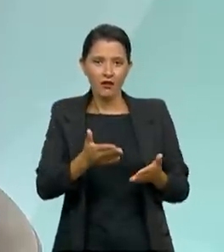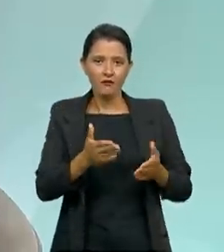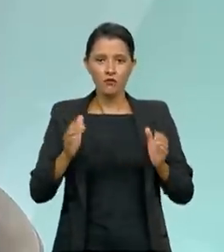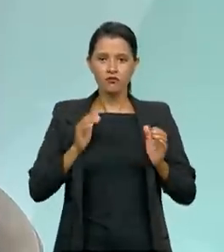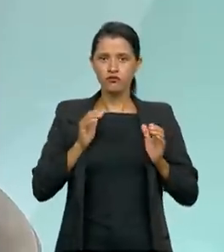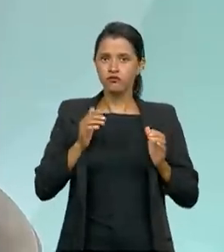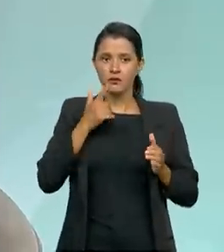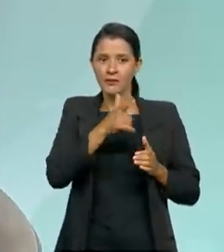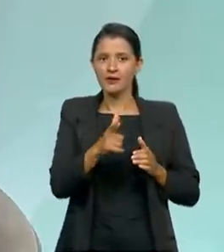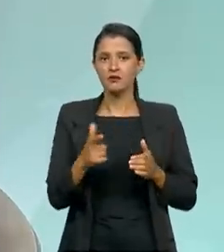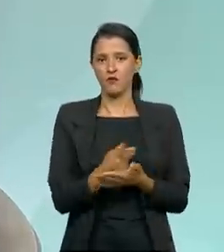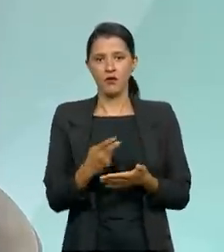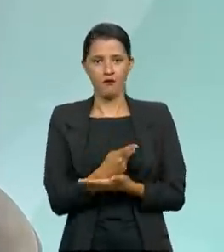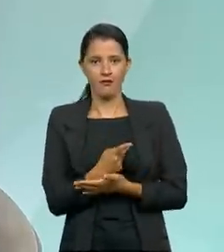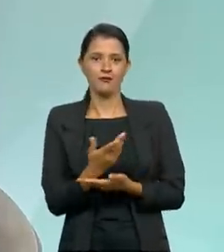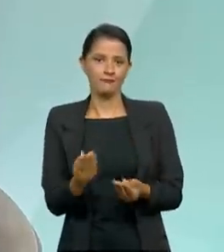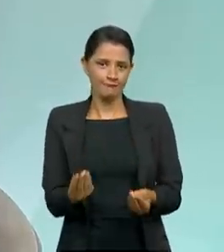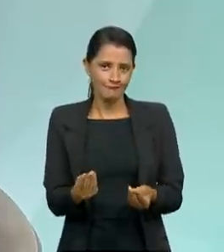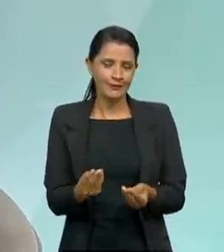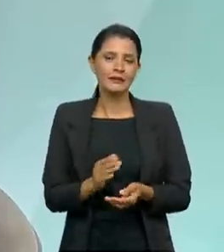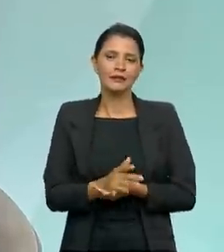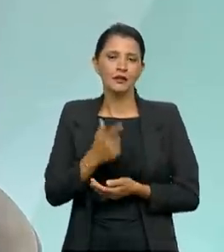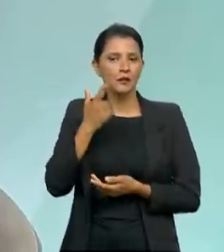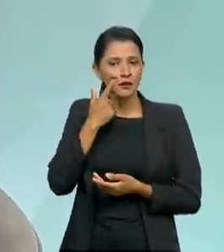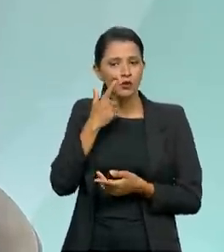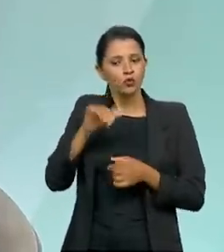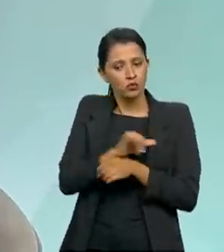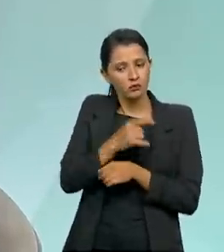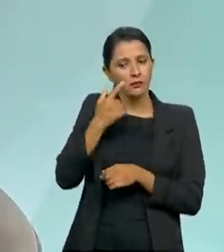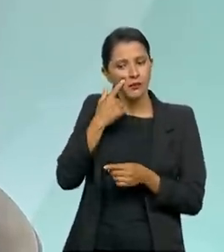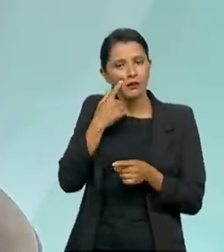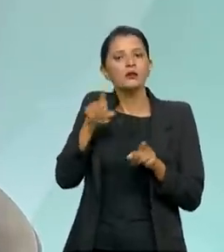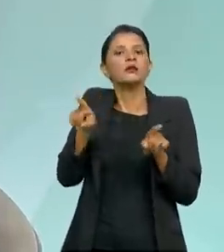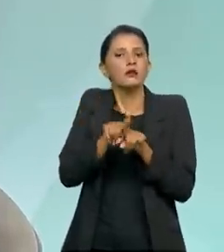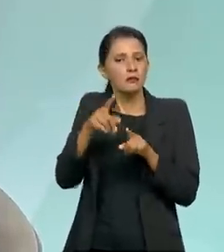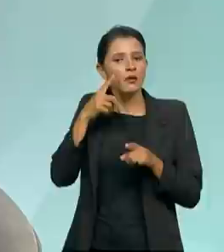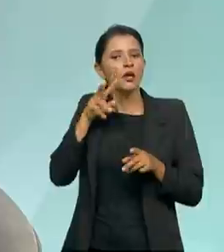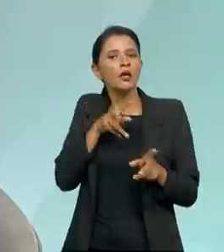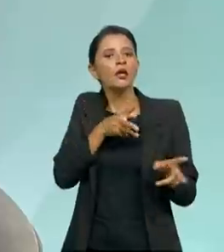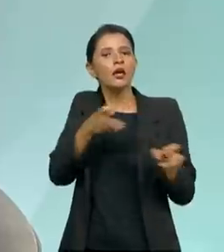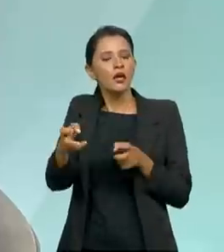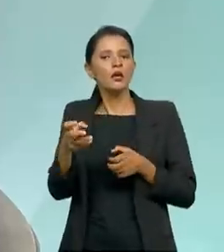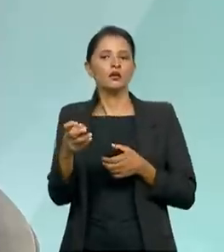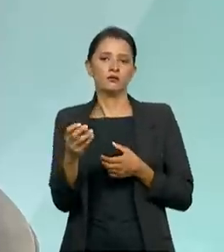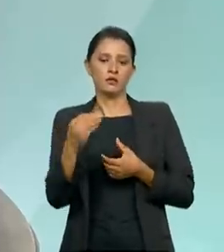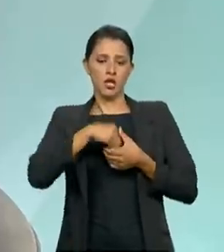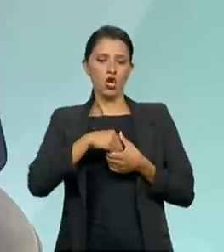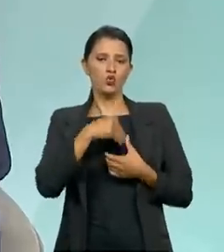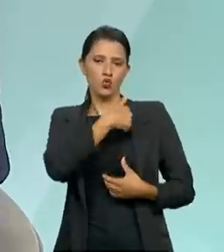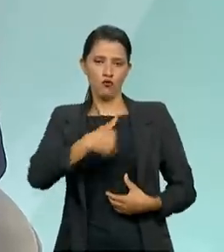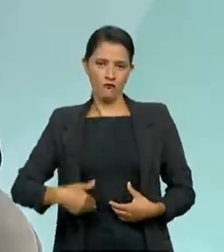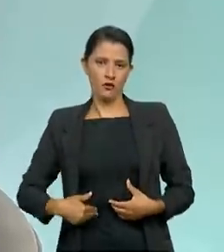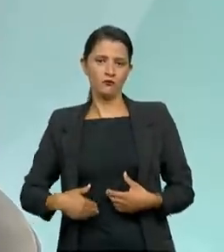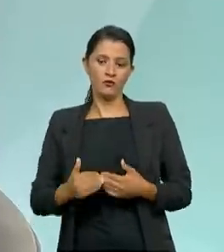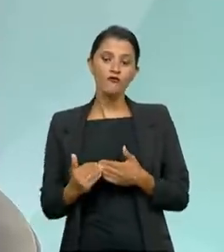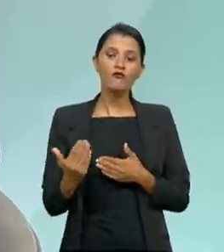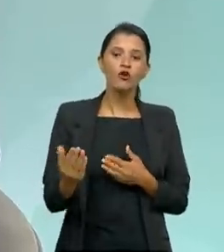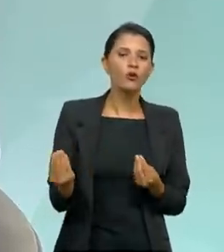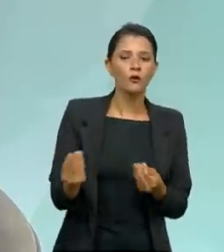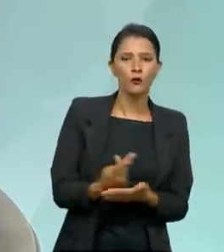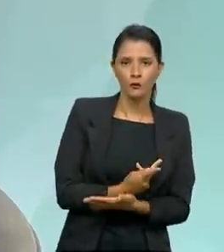Então, todas as medidas estão sendo tomadas. Mas nós também estamos pensando na integridade da porta de casa para fora, através